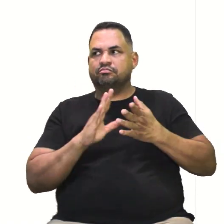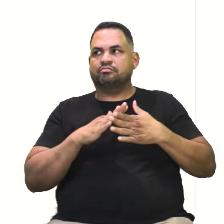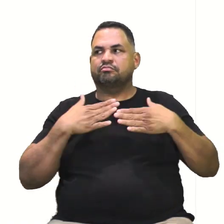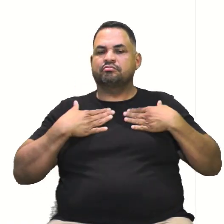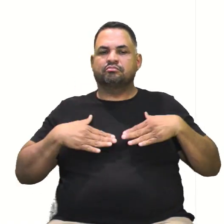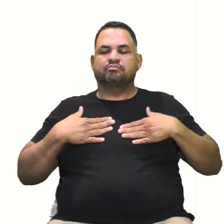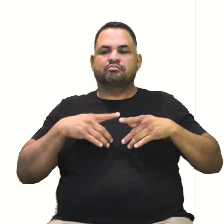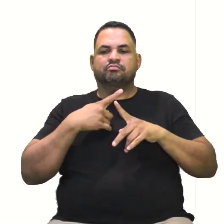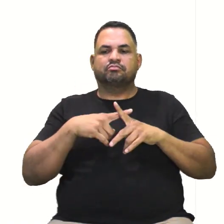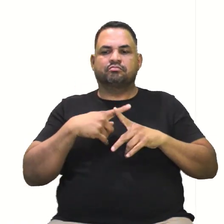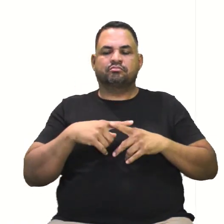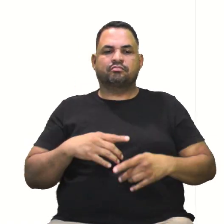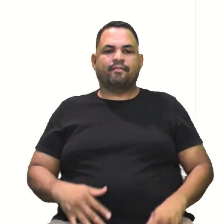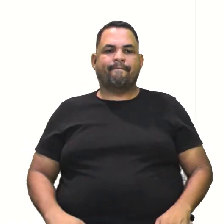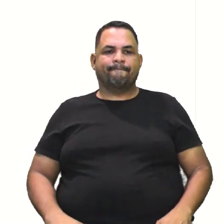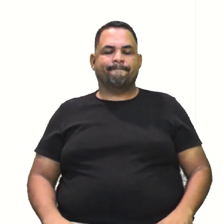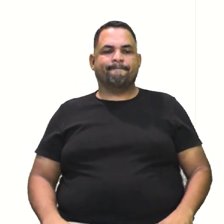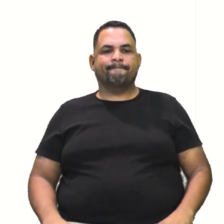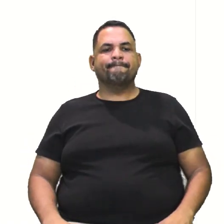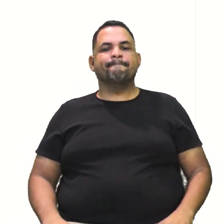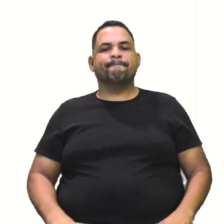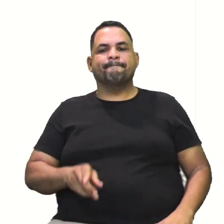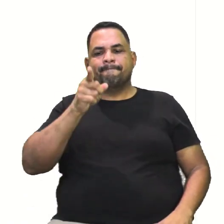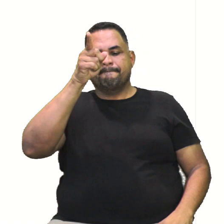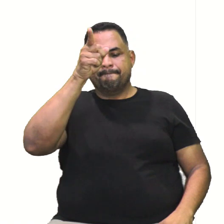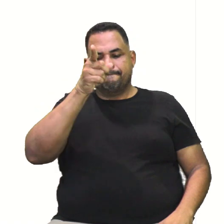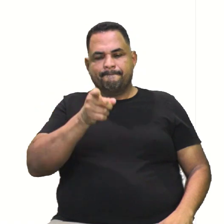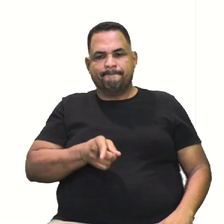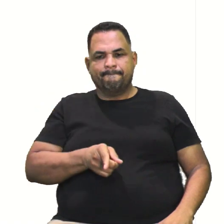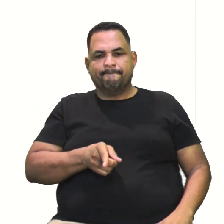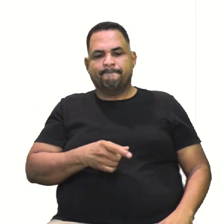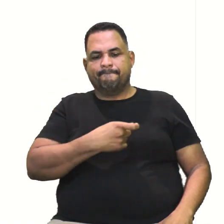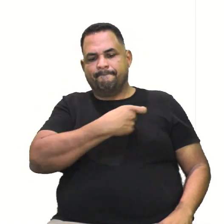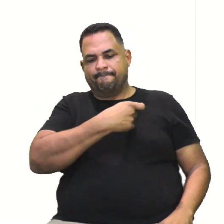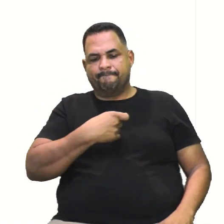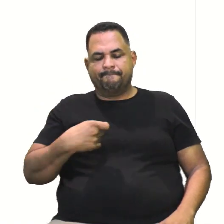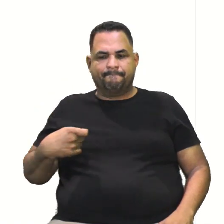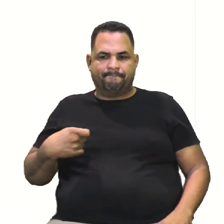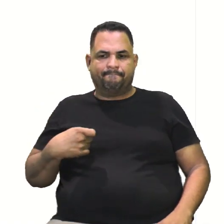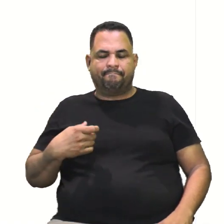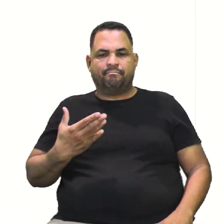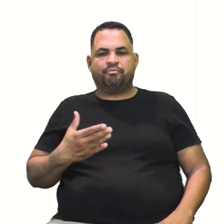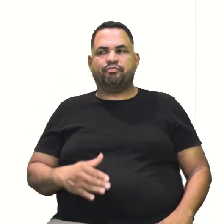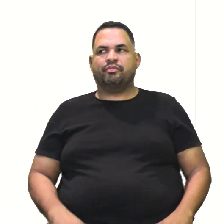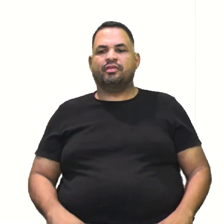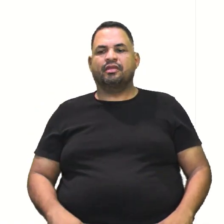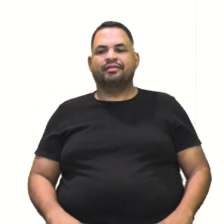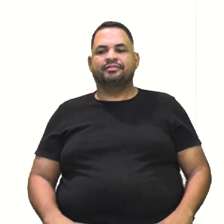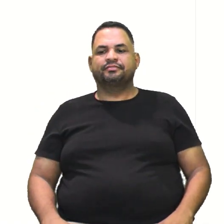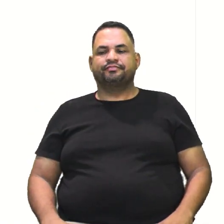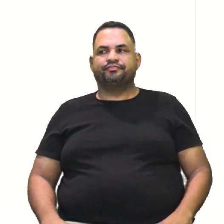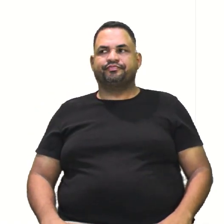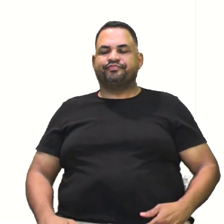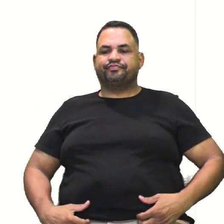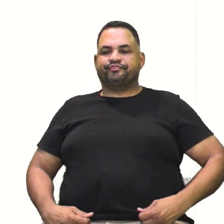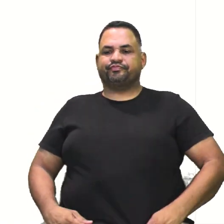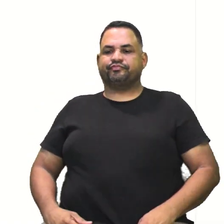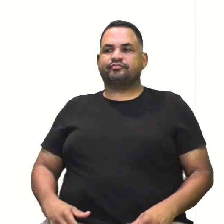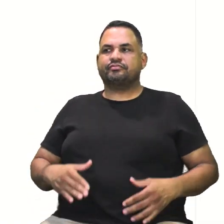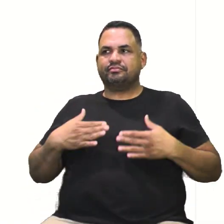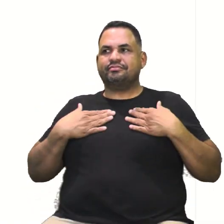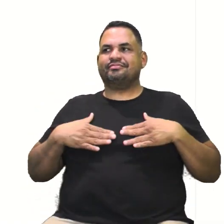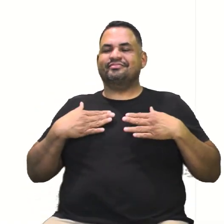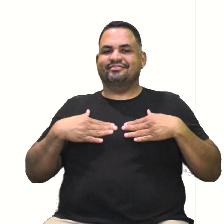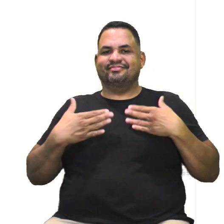tranquilo porque o eixo real está no eixo x mesmo, então vai ficar aquele informado que a já sabe fazer. Está bem